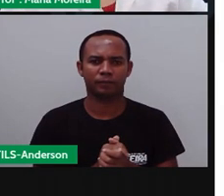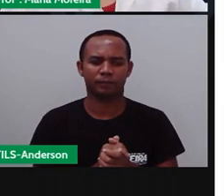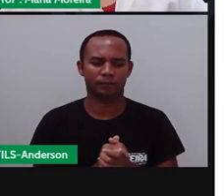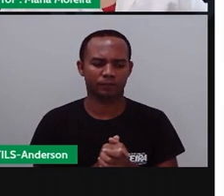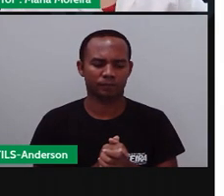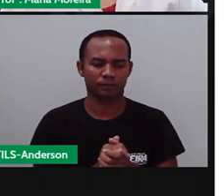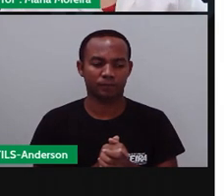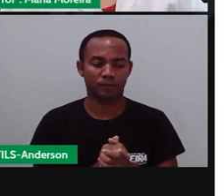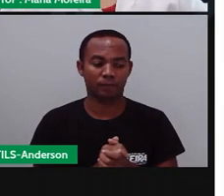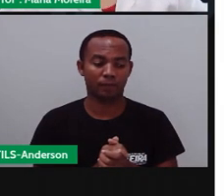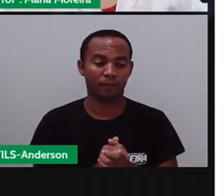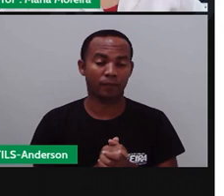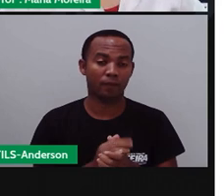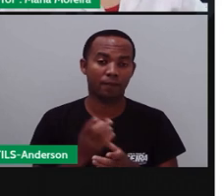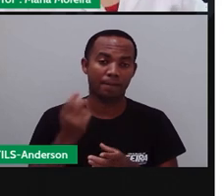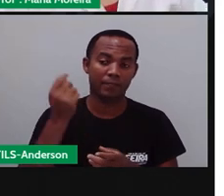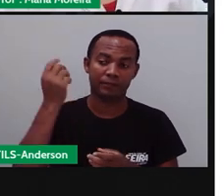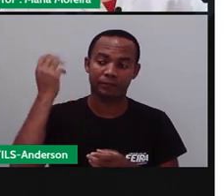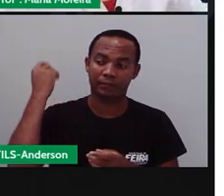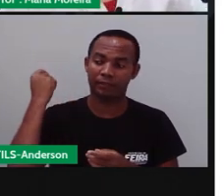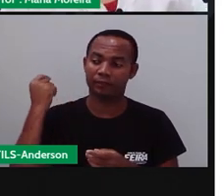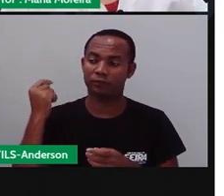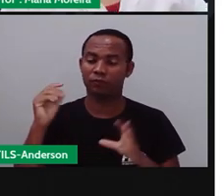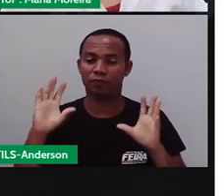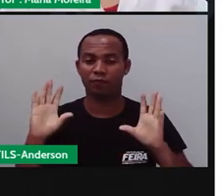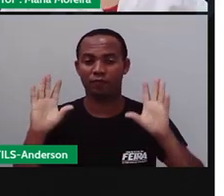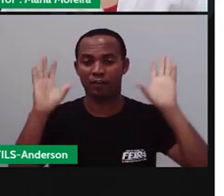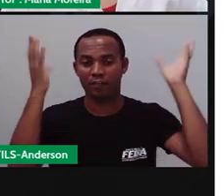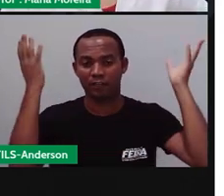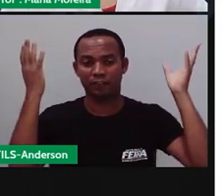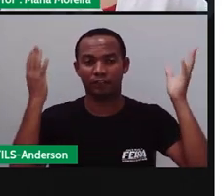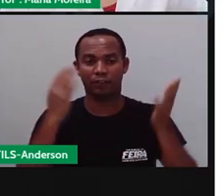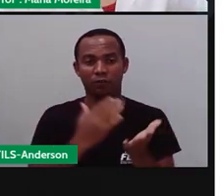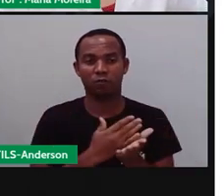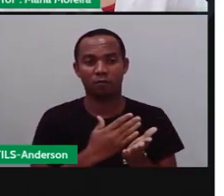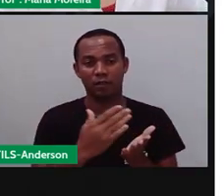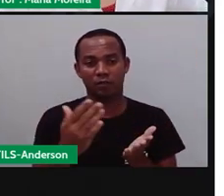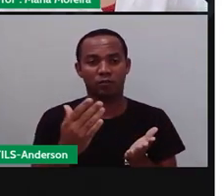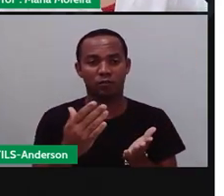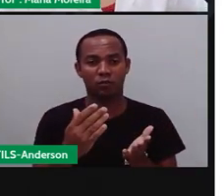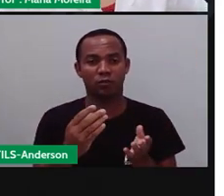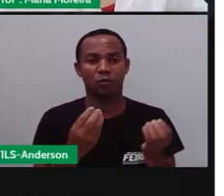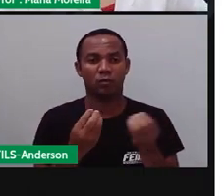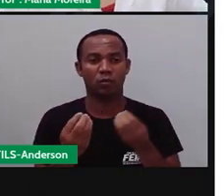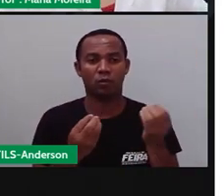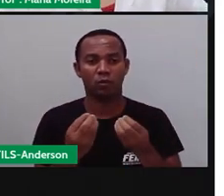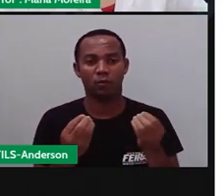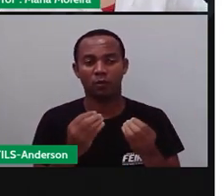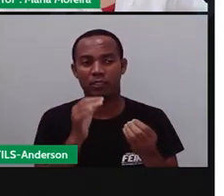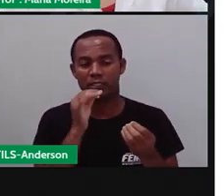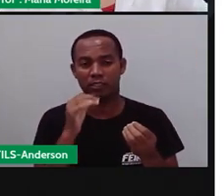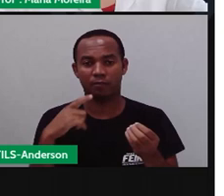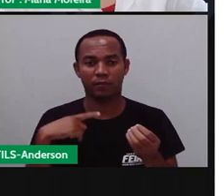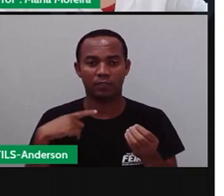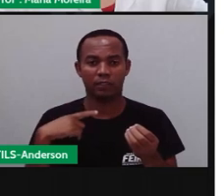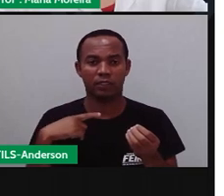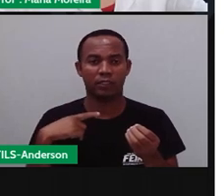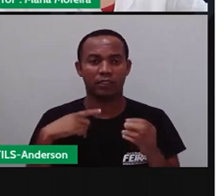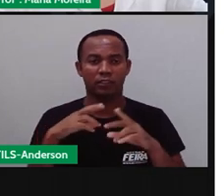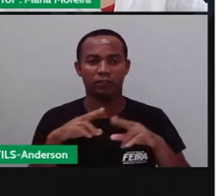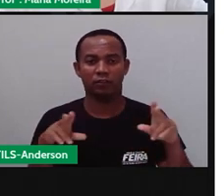Bom, quando esses festejos aí chegaram à Veneza, o carnaval passou a ter o quê? As